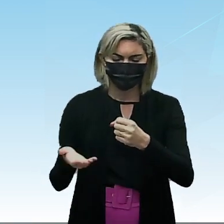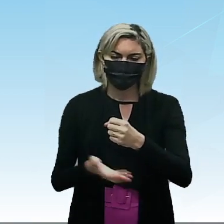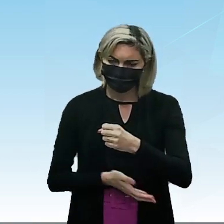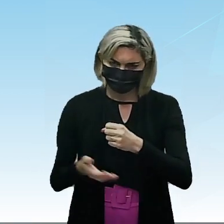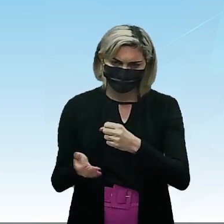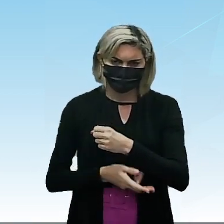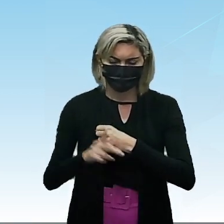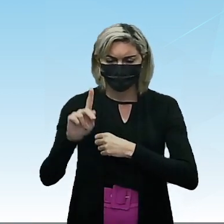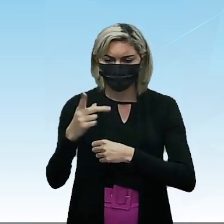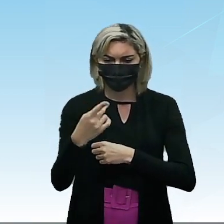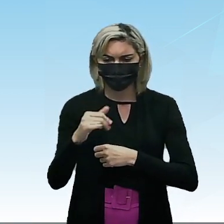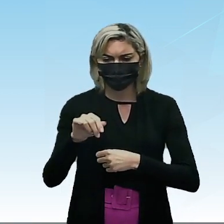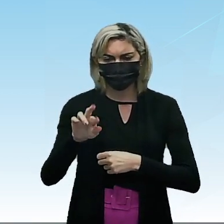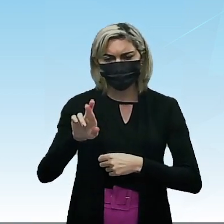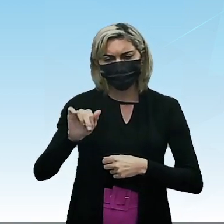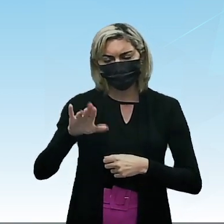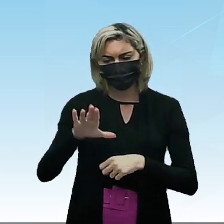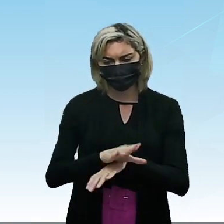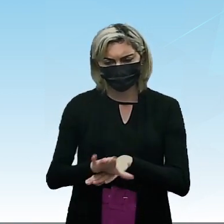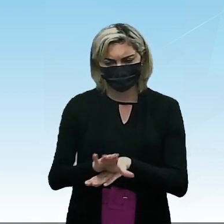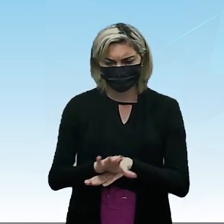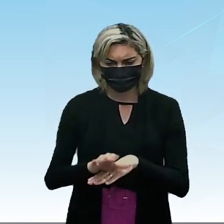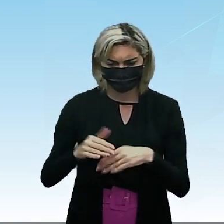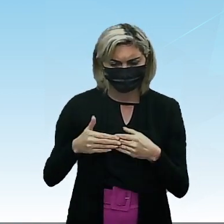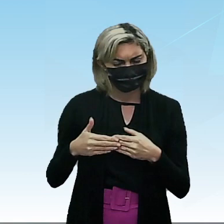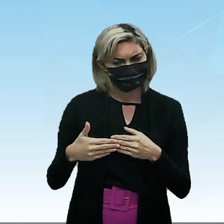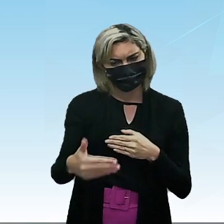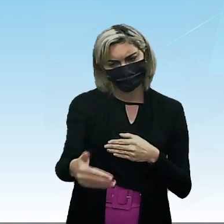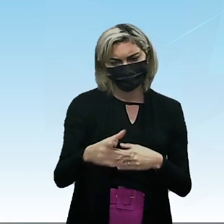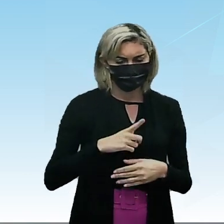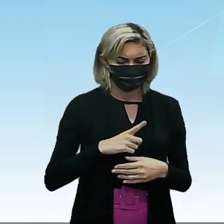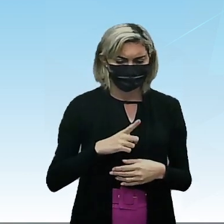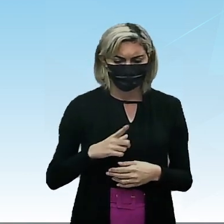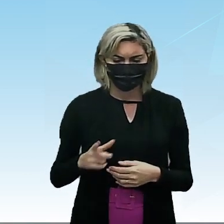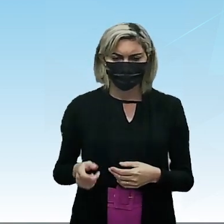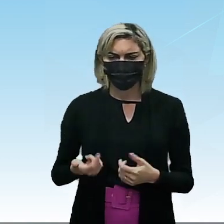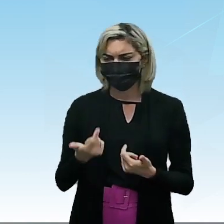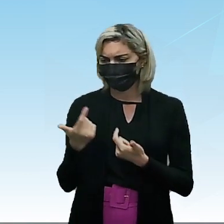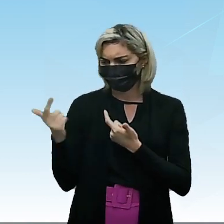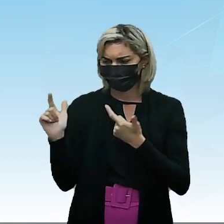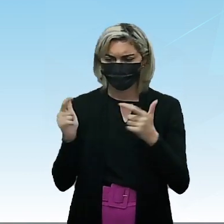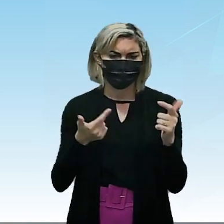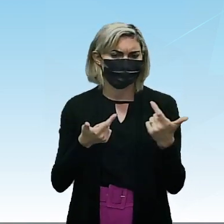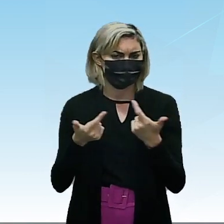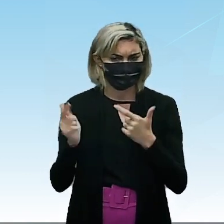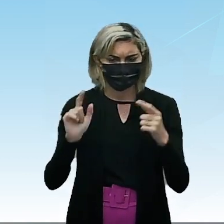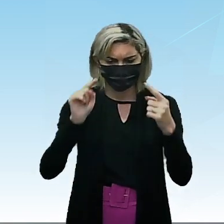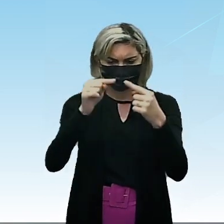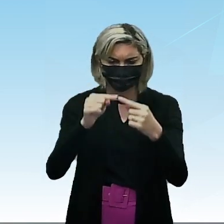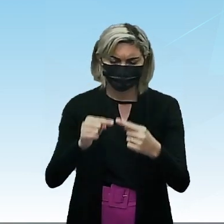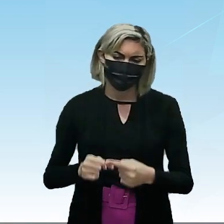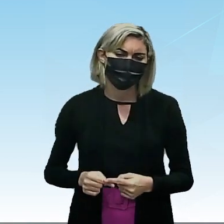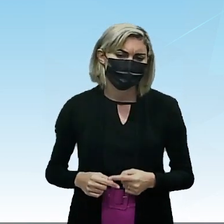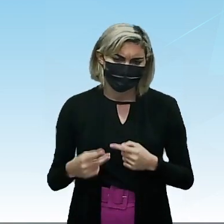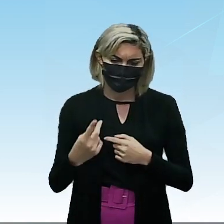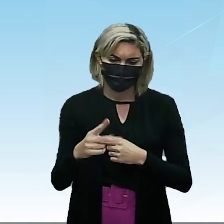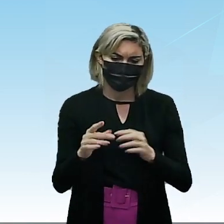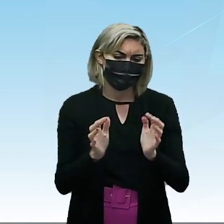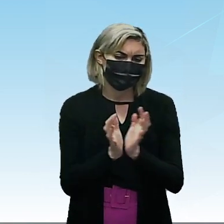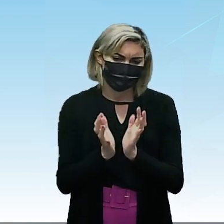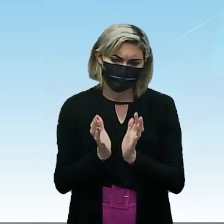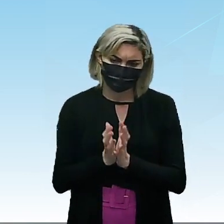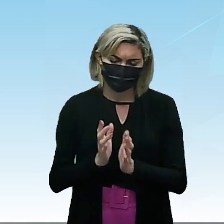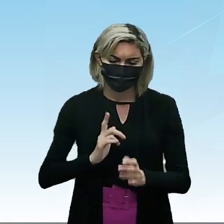hidrocarbonetos E a partir daí Quando eu tenho Outros elementos Associados a esse grupo